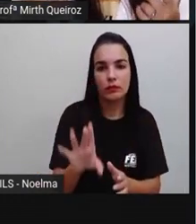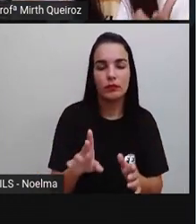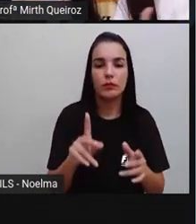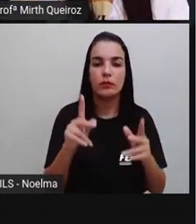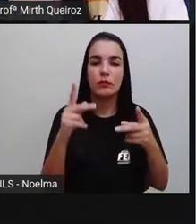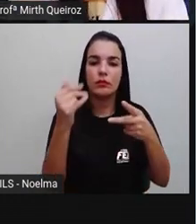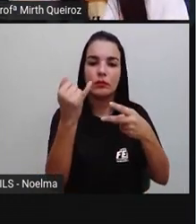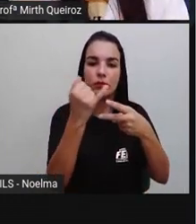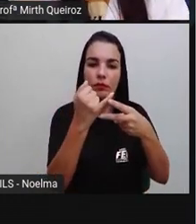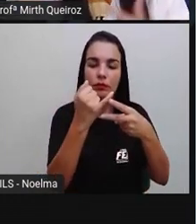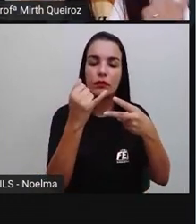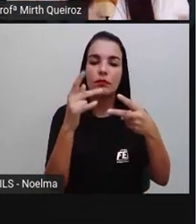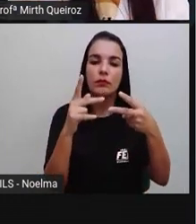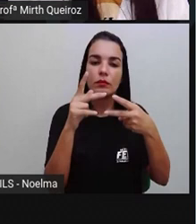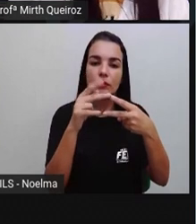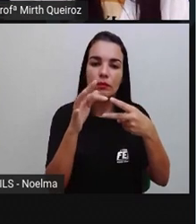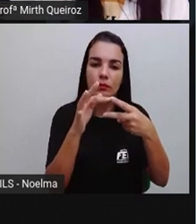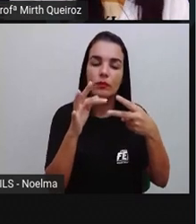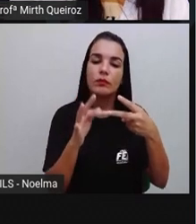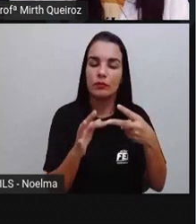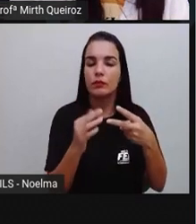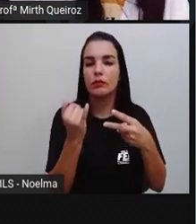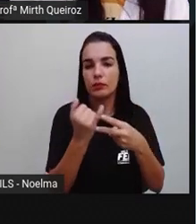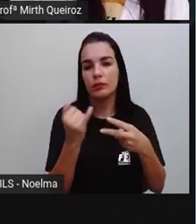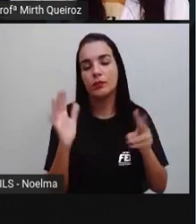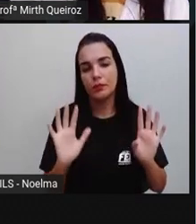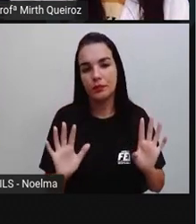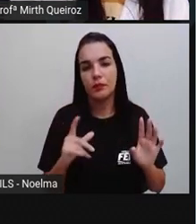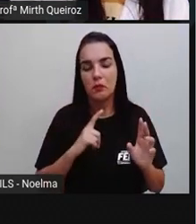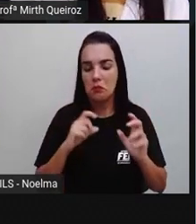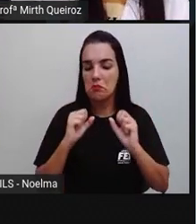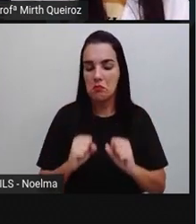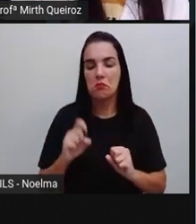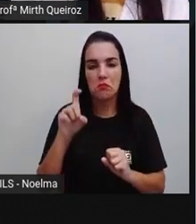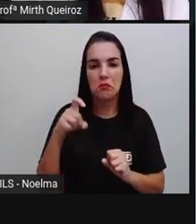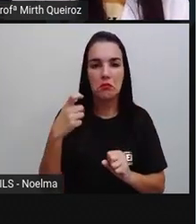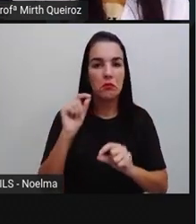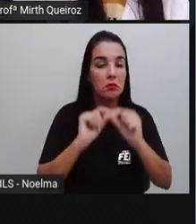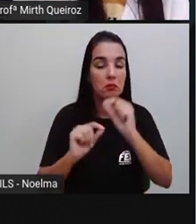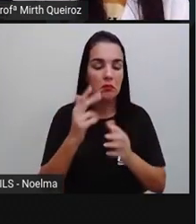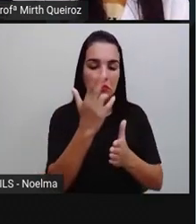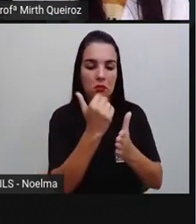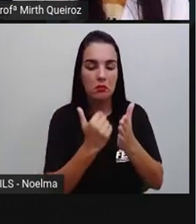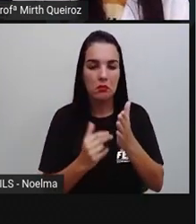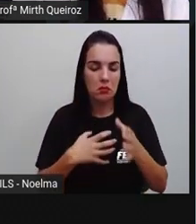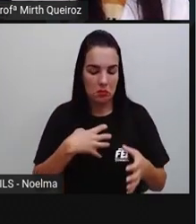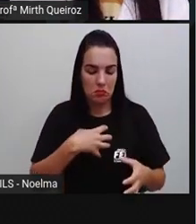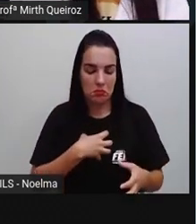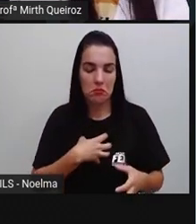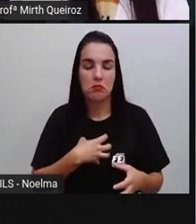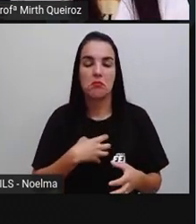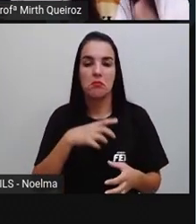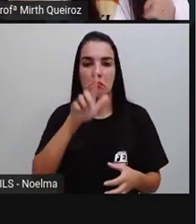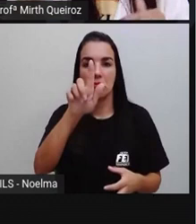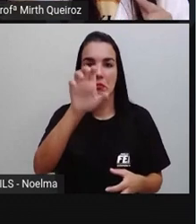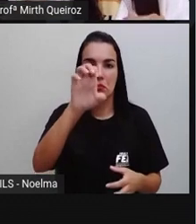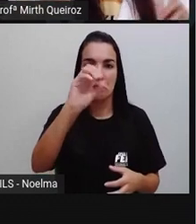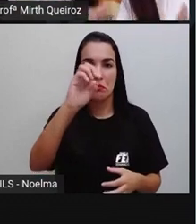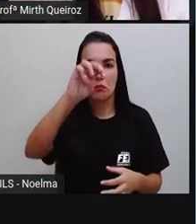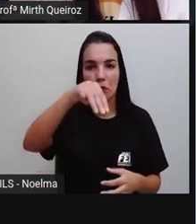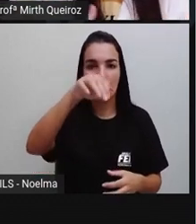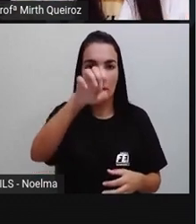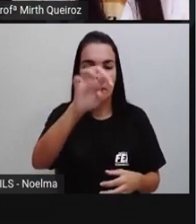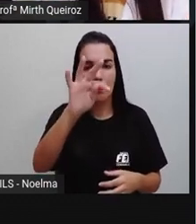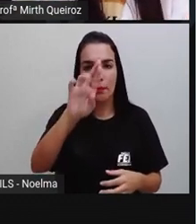um polígono pode ser uma figura geométrica, uma forma geométrica, pode ser uma